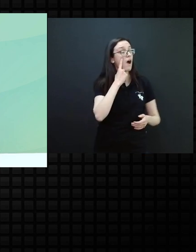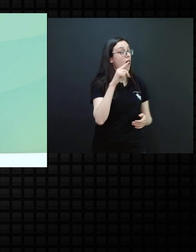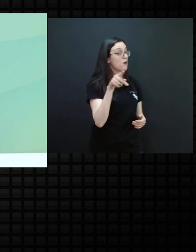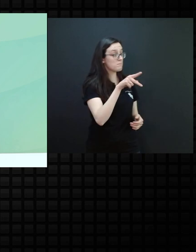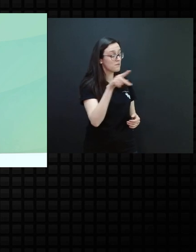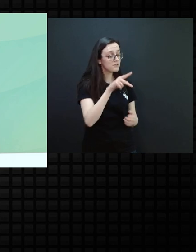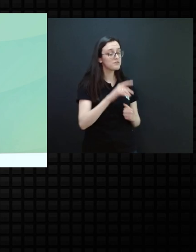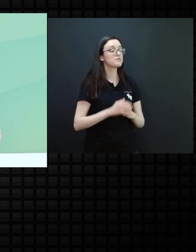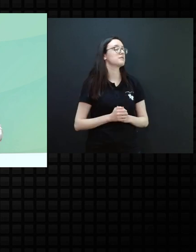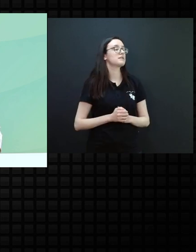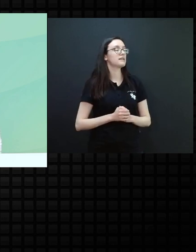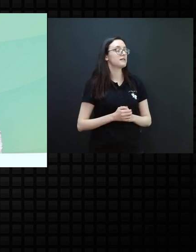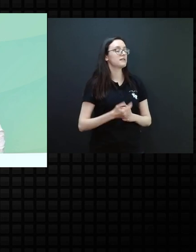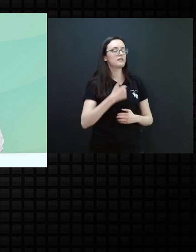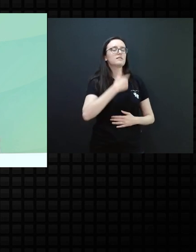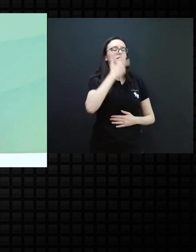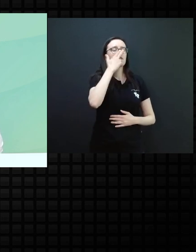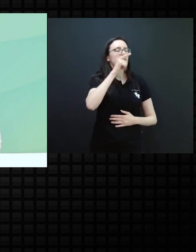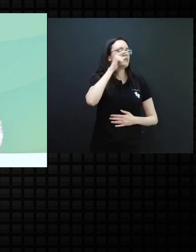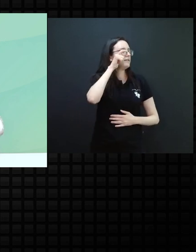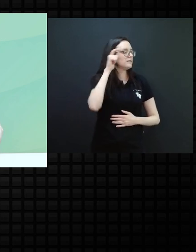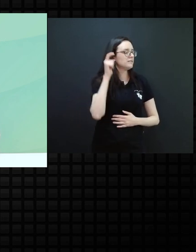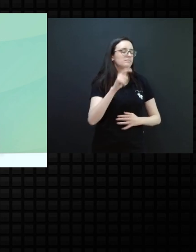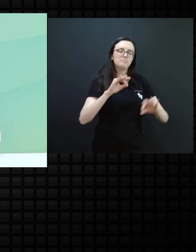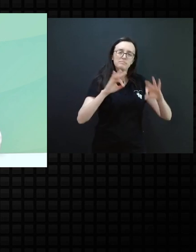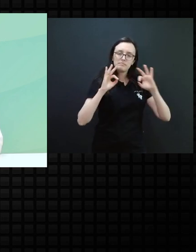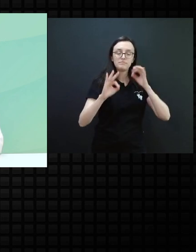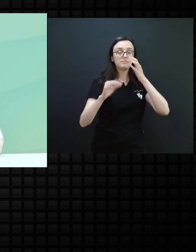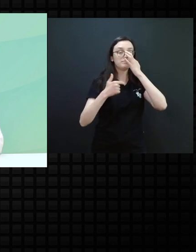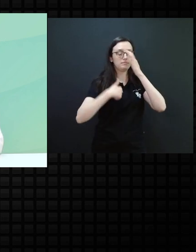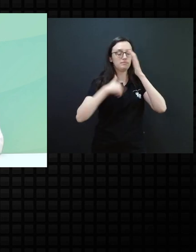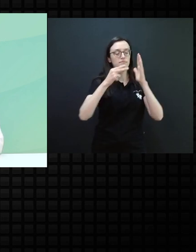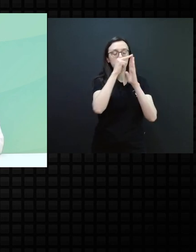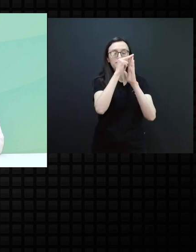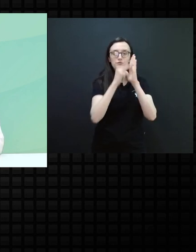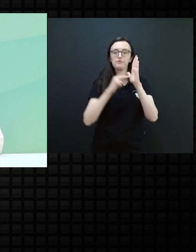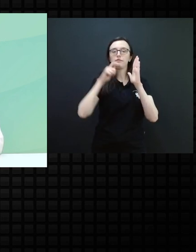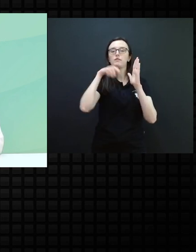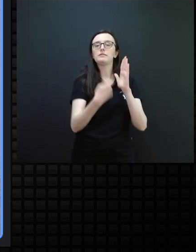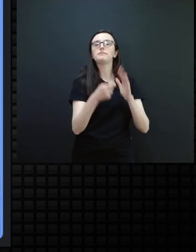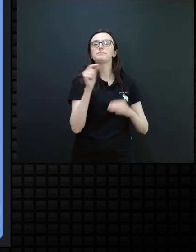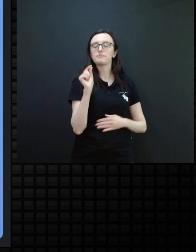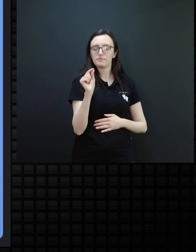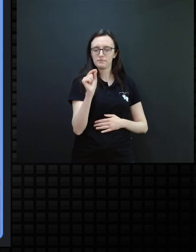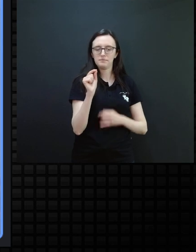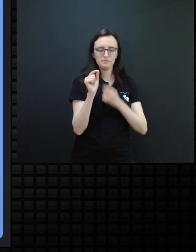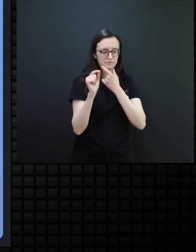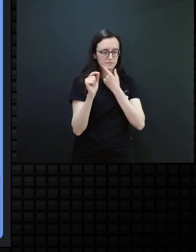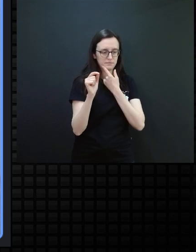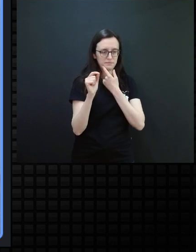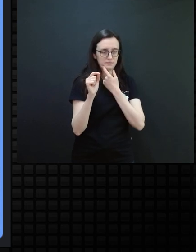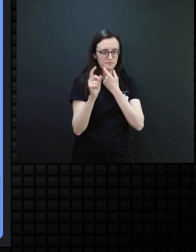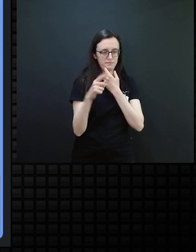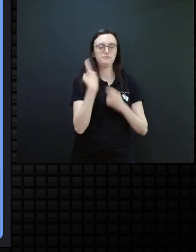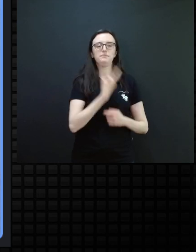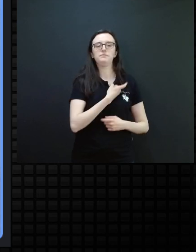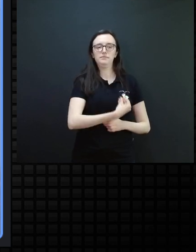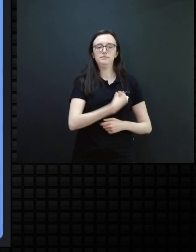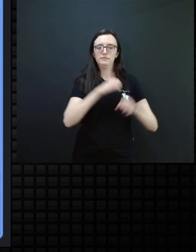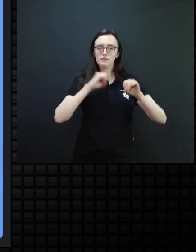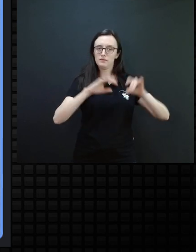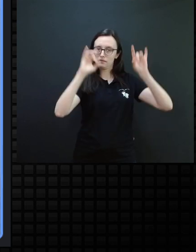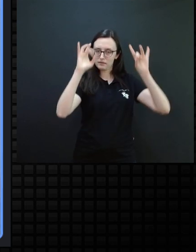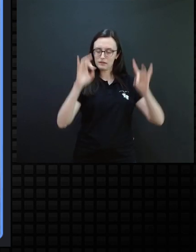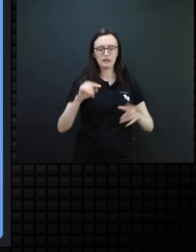eu achei muito interessante quando eu li sobre, quando nós estamos na educação especial,